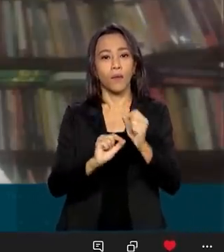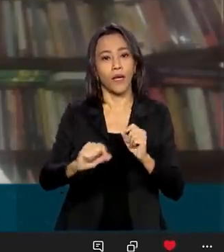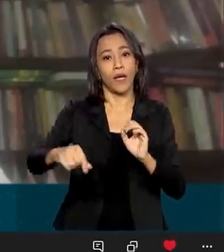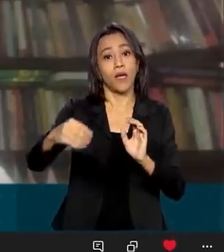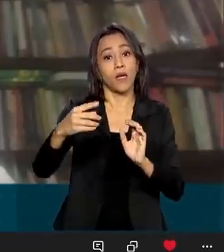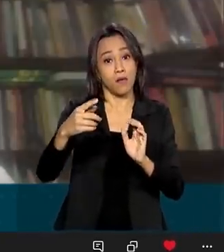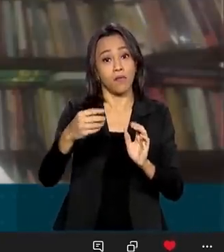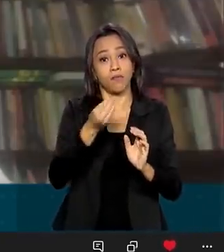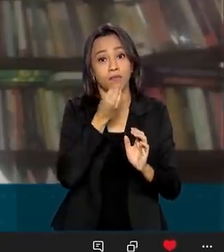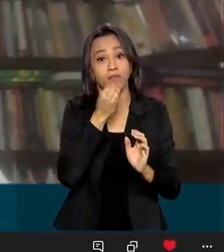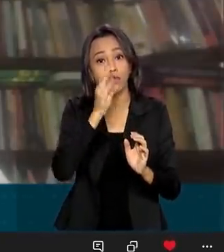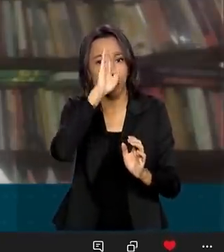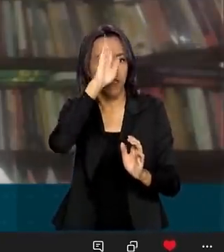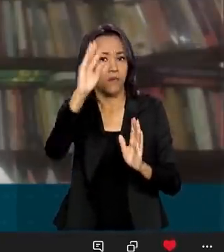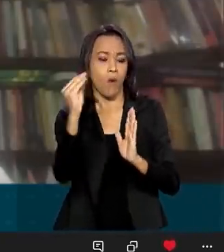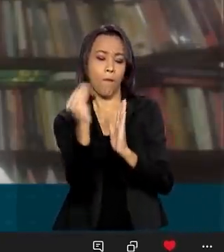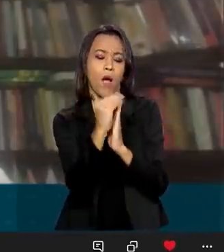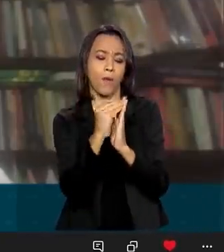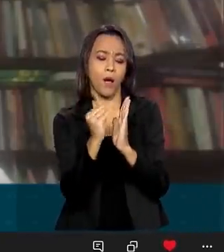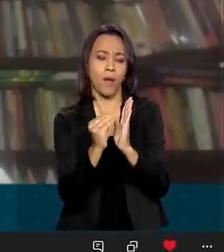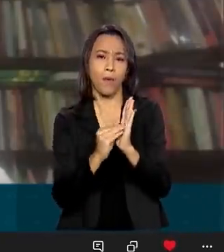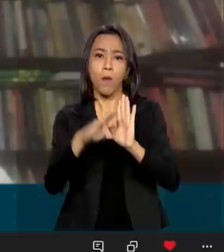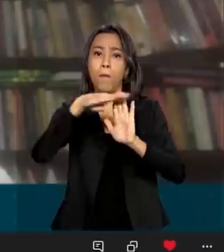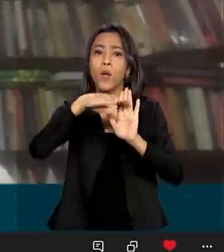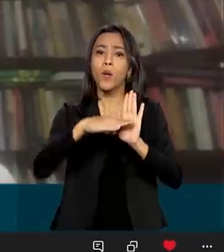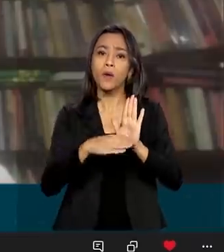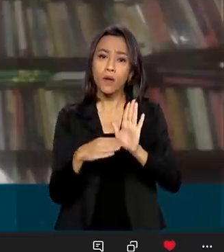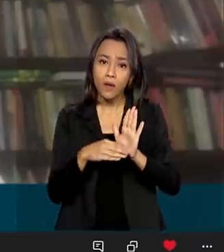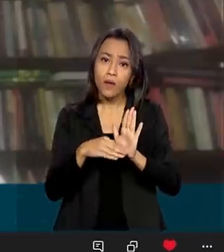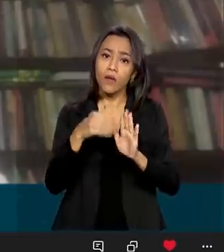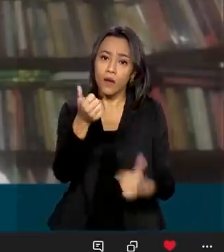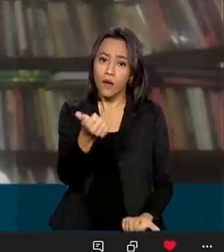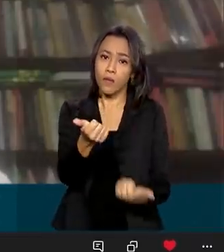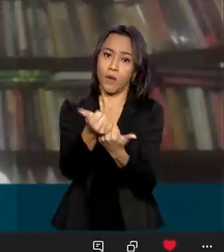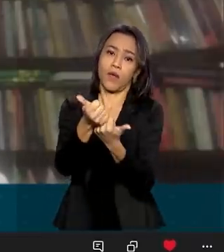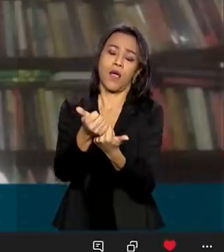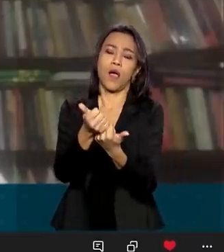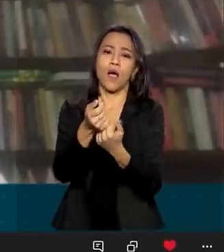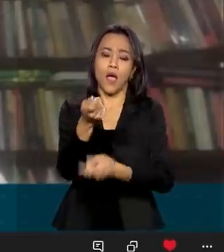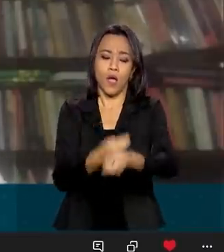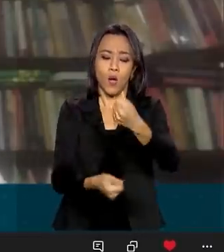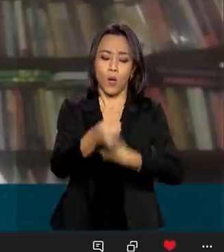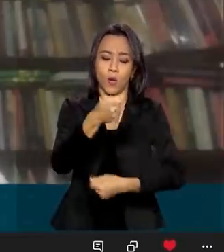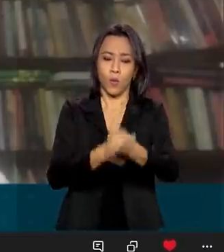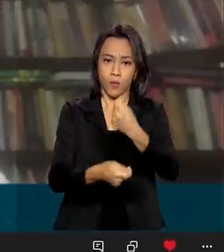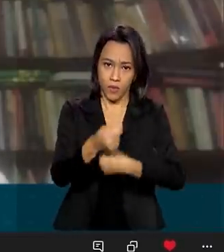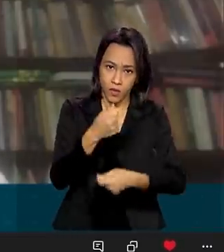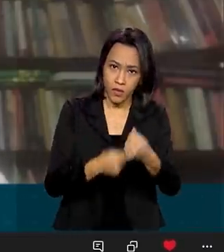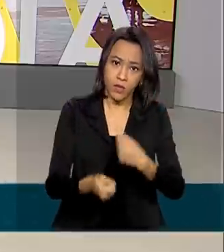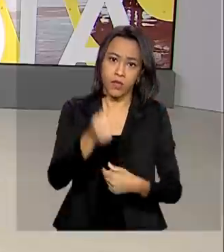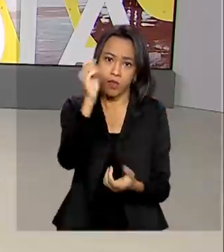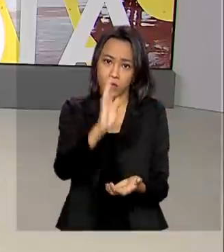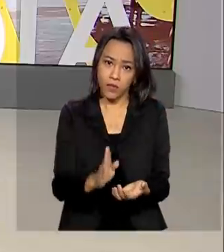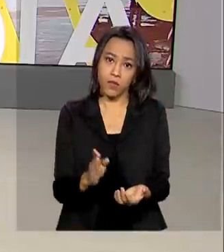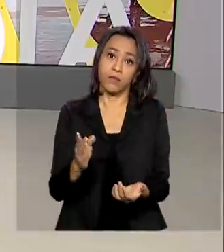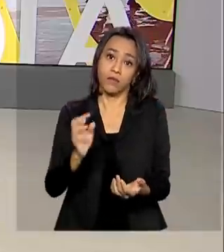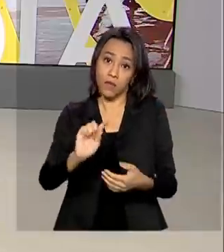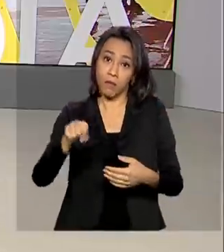recuperação da atividade econômica da economia brasileira após essa crise pandêmica.